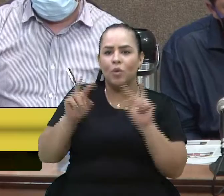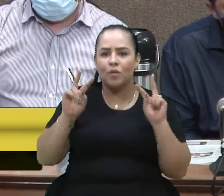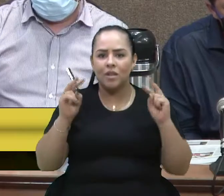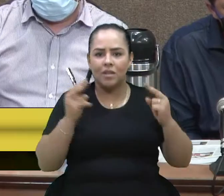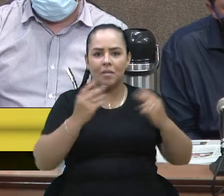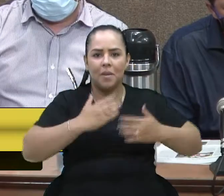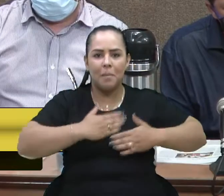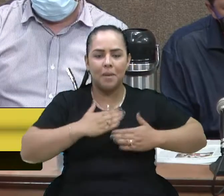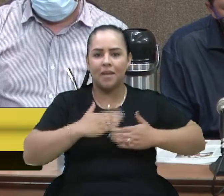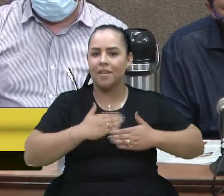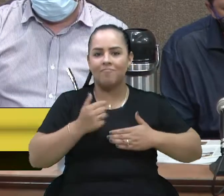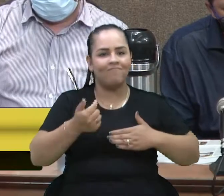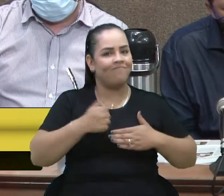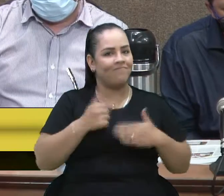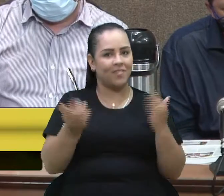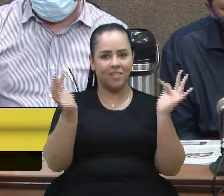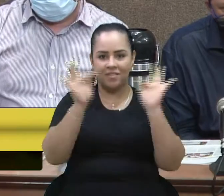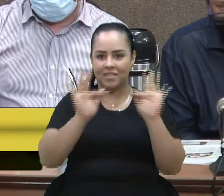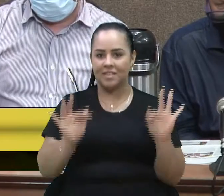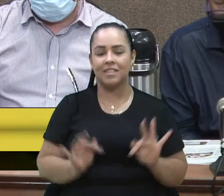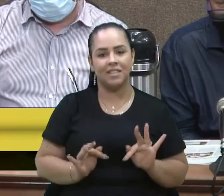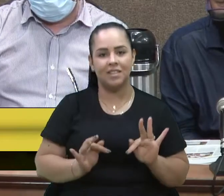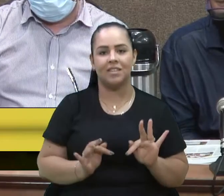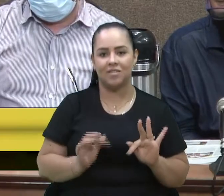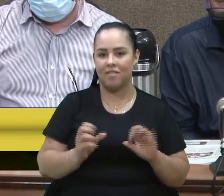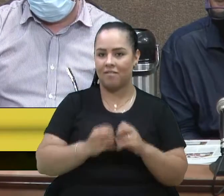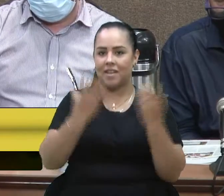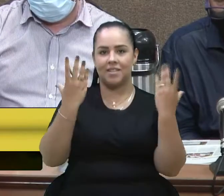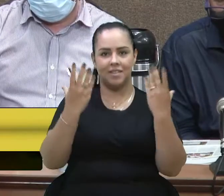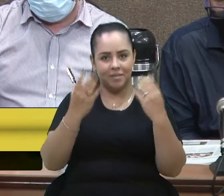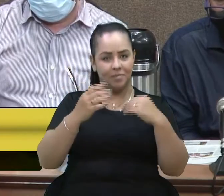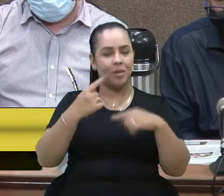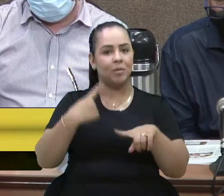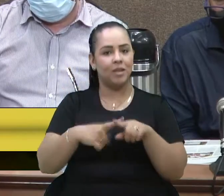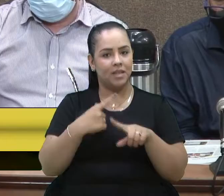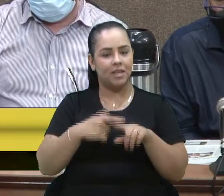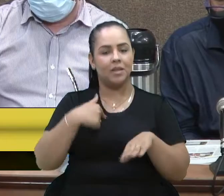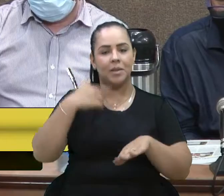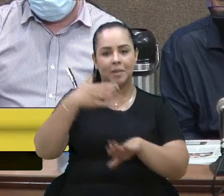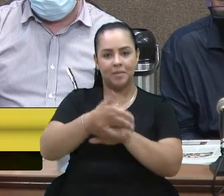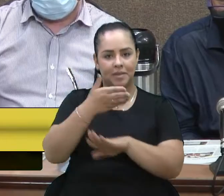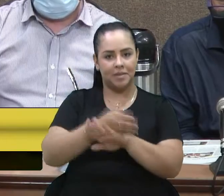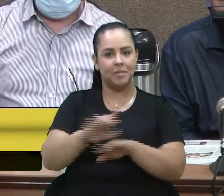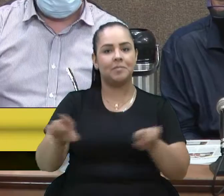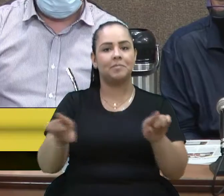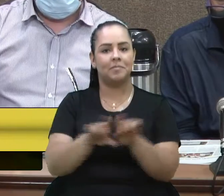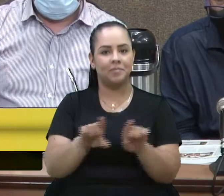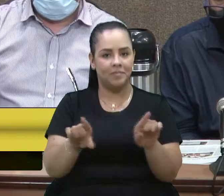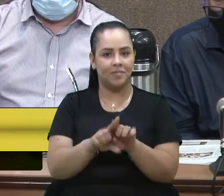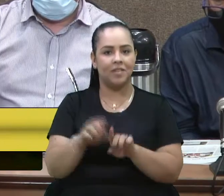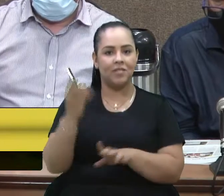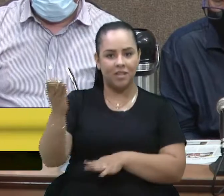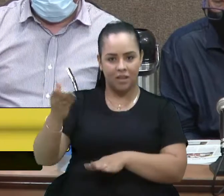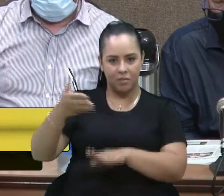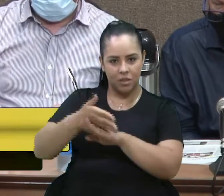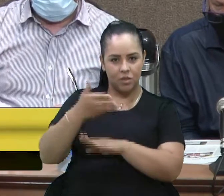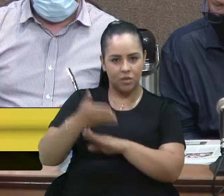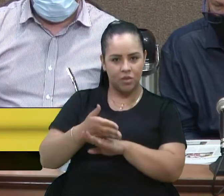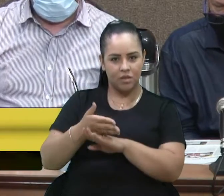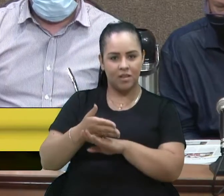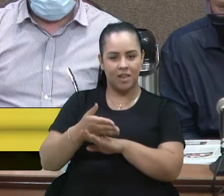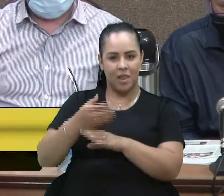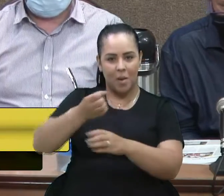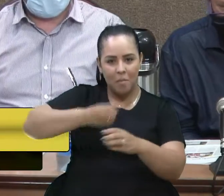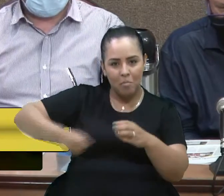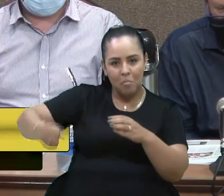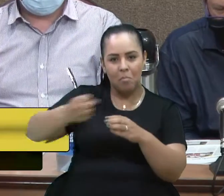já, eu já vou ter me contemplado com a festa. porque eu participei lá também, quando o senhor fez parte lá da polenta, do